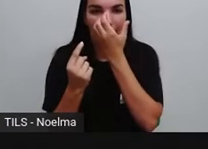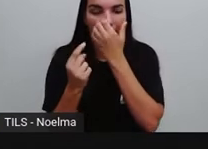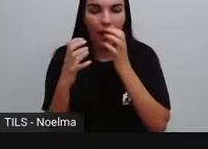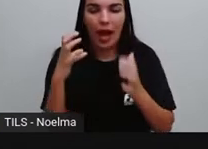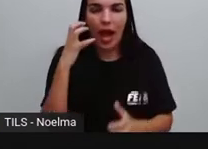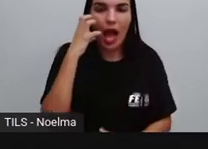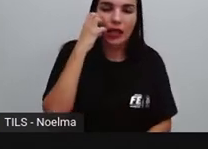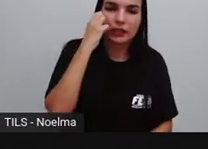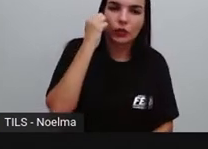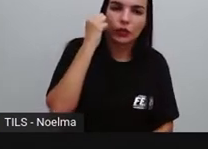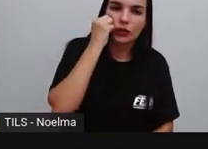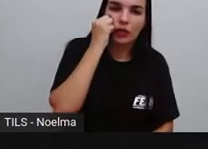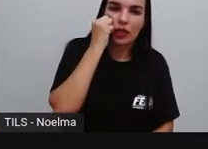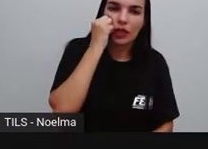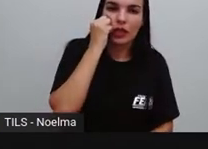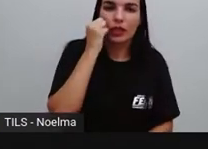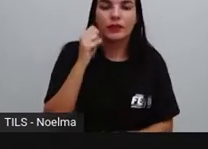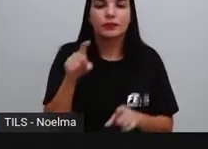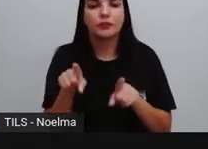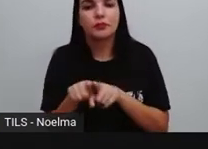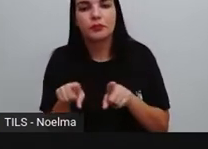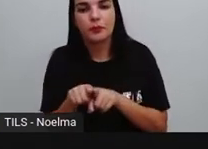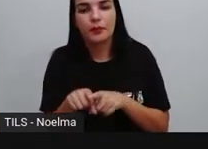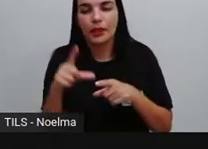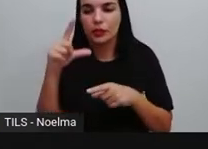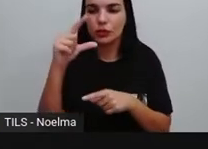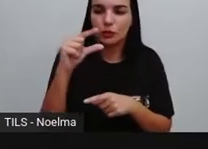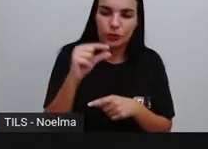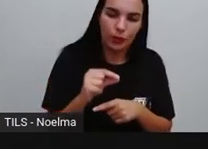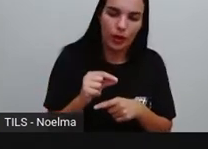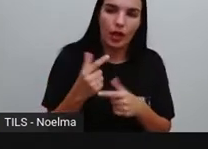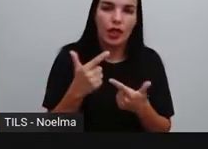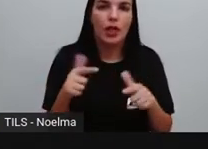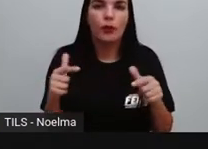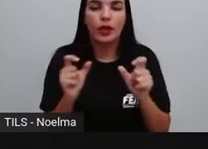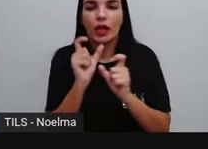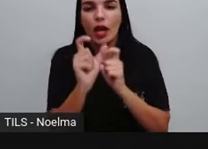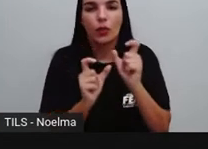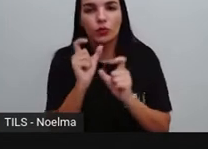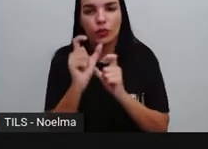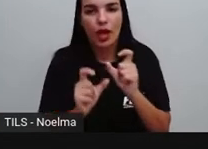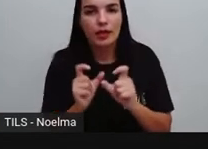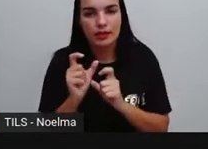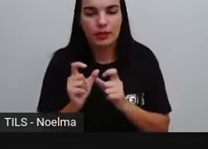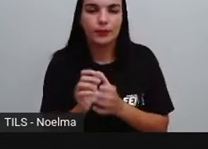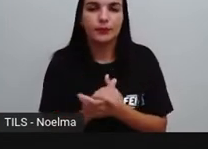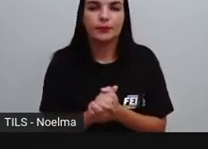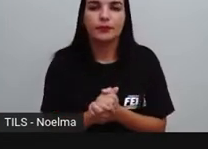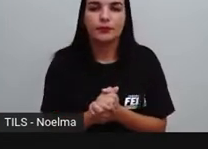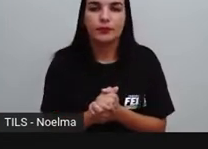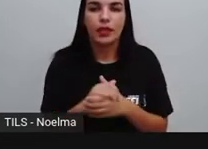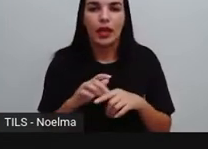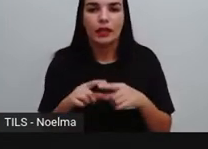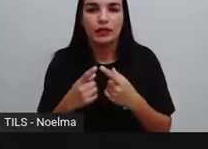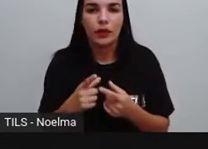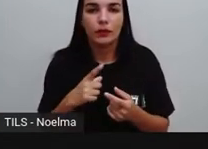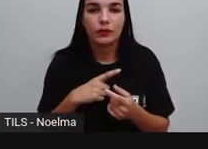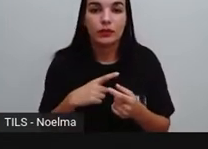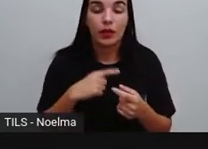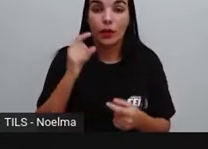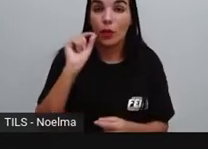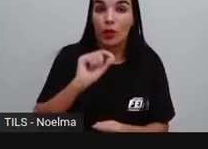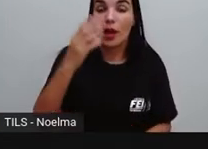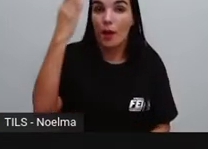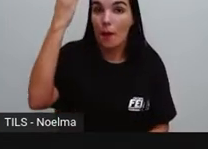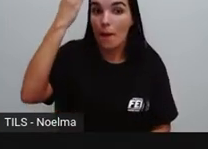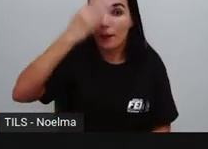Adotar e diminuir está no infinitivo, né? Esses dois verbos não foram conjugados. Então, nós temos aí